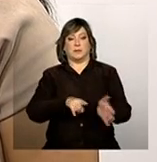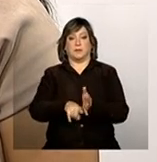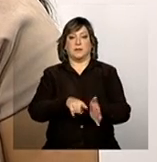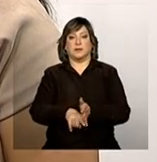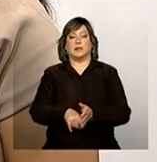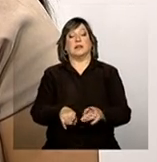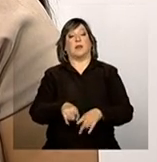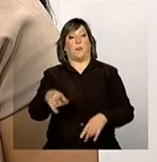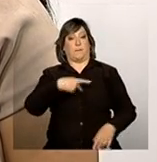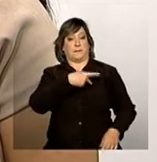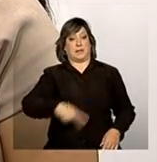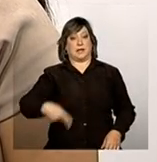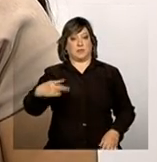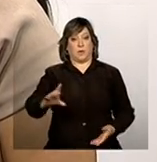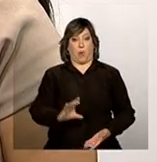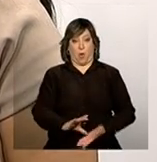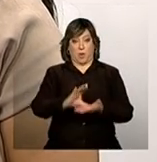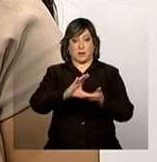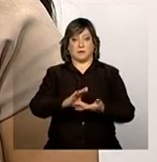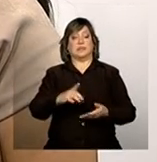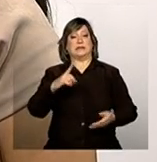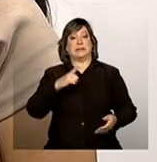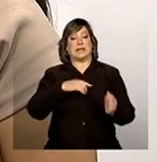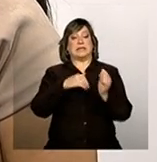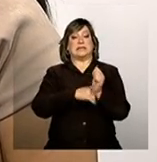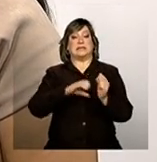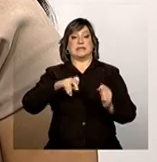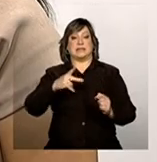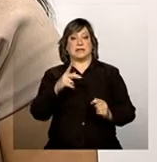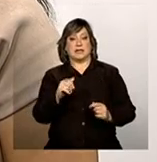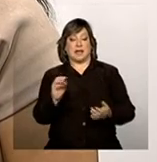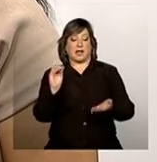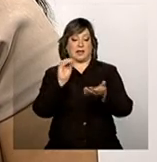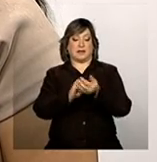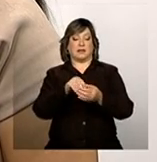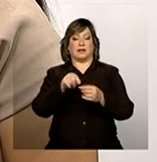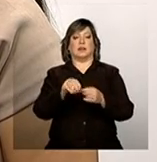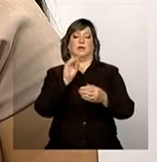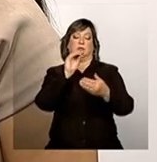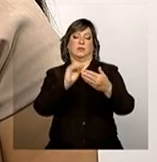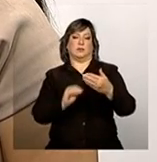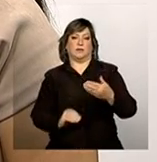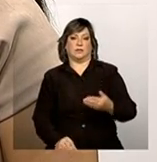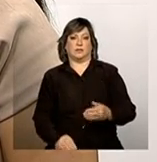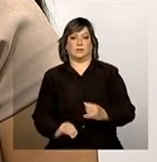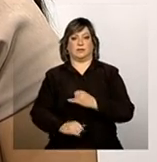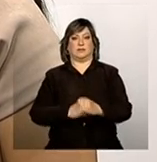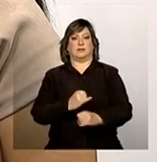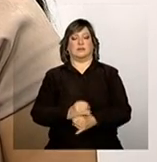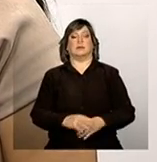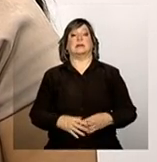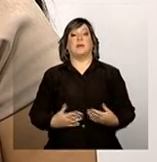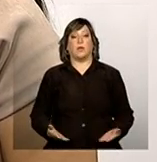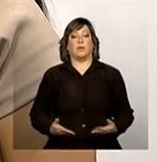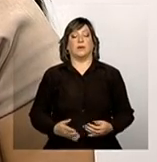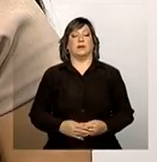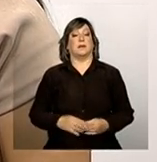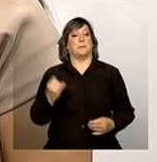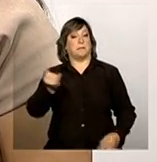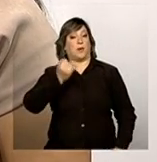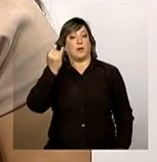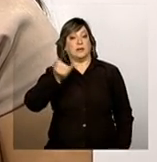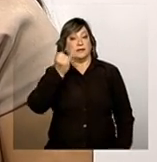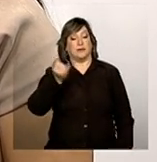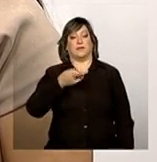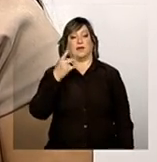o presidente do conselho tem a senha que entra no aplicativo e preenche os dados. E aí, é muito importante ressaltar esse